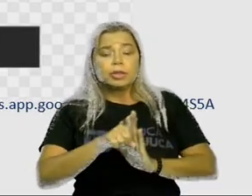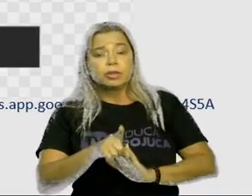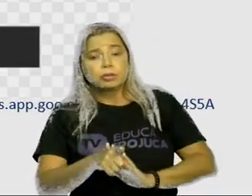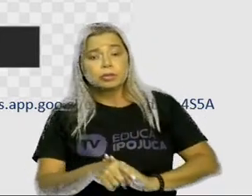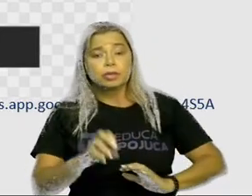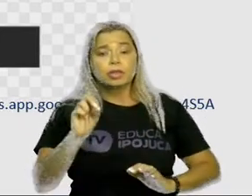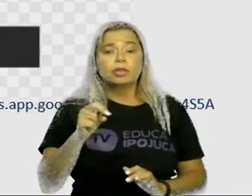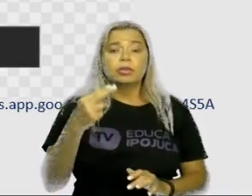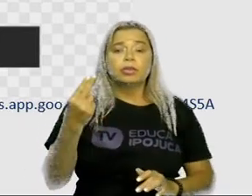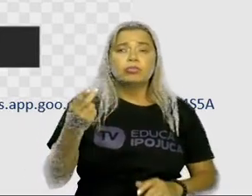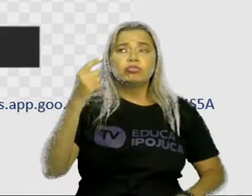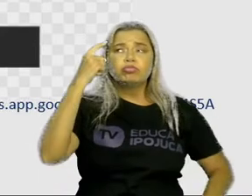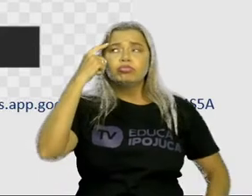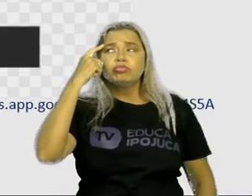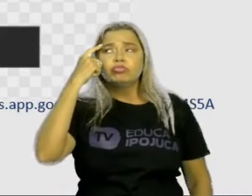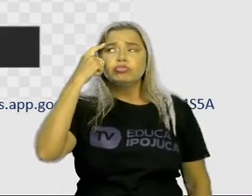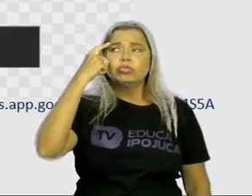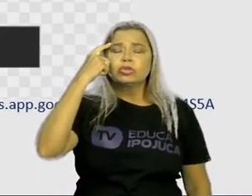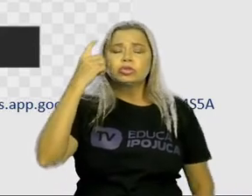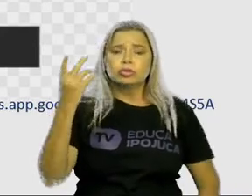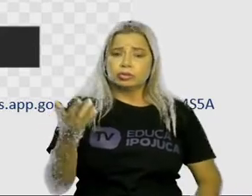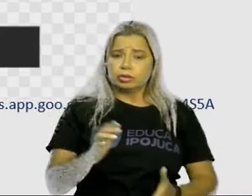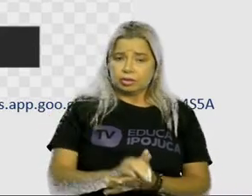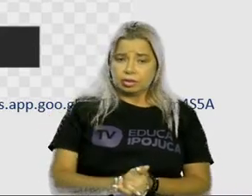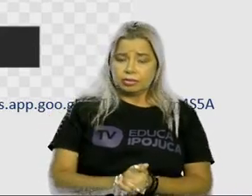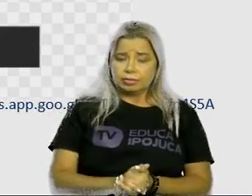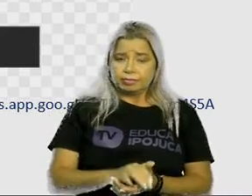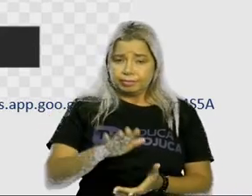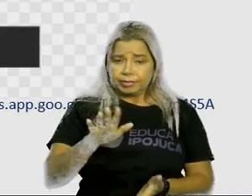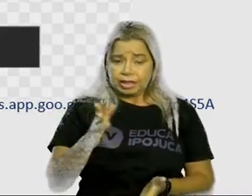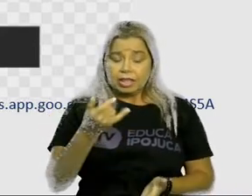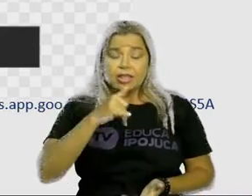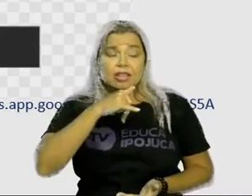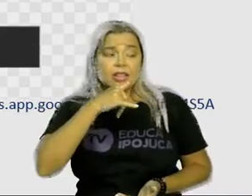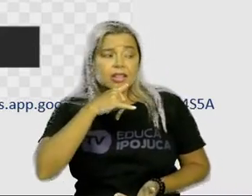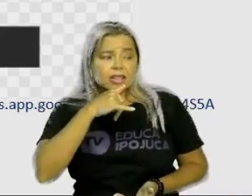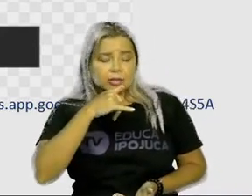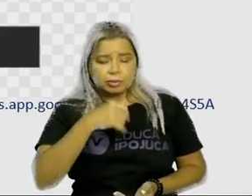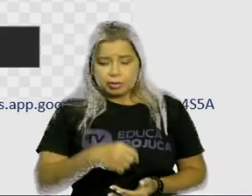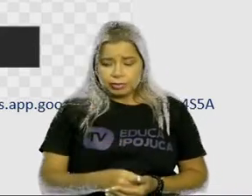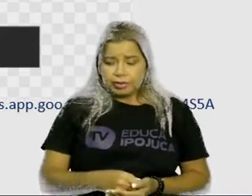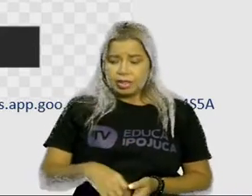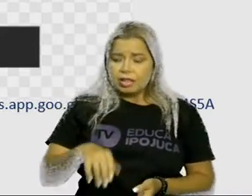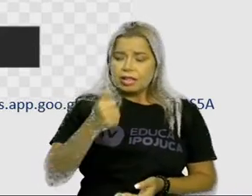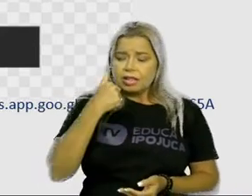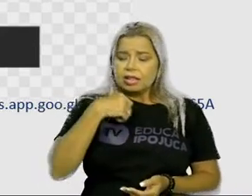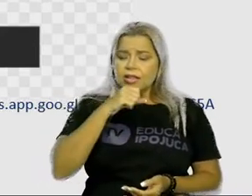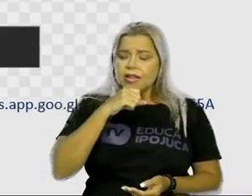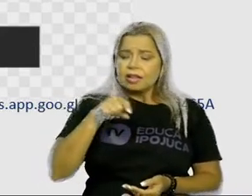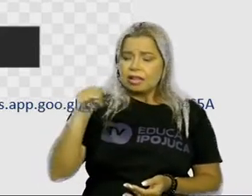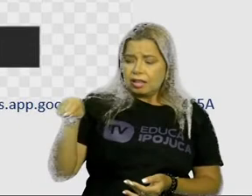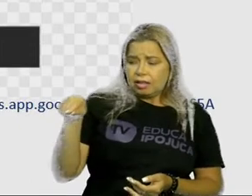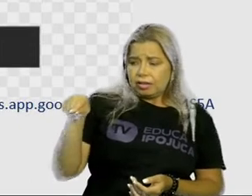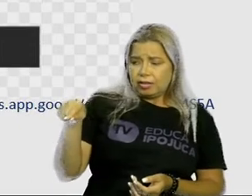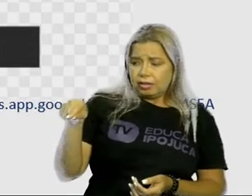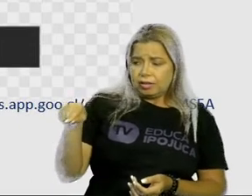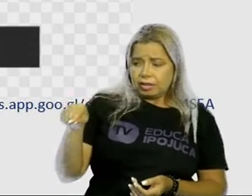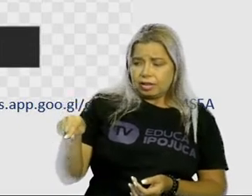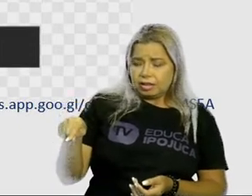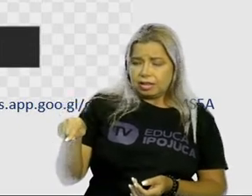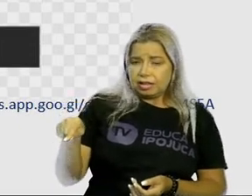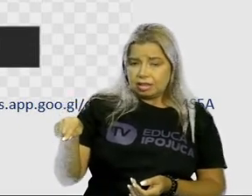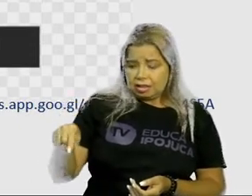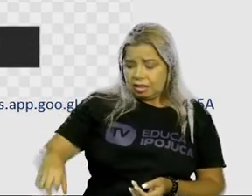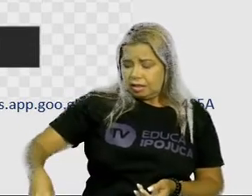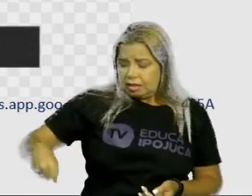dúvida. Exemplo. A senhora está levando uma galinha na cesta? Olha lá a interrogação.